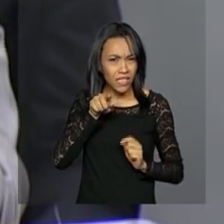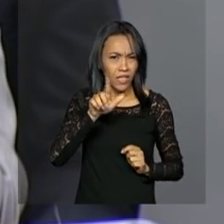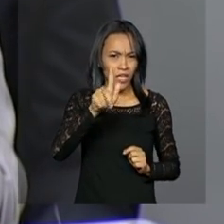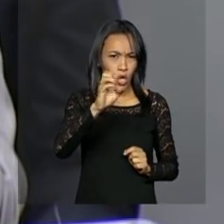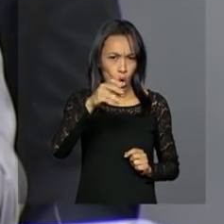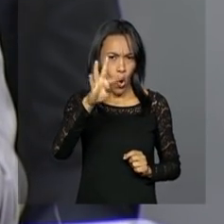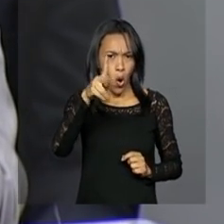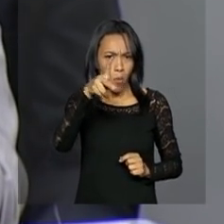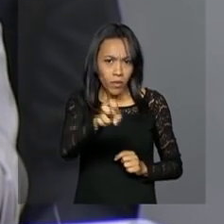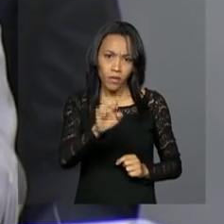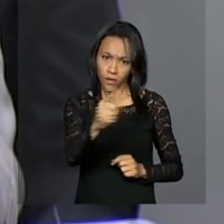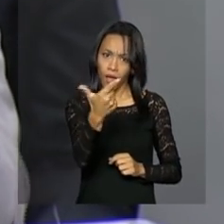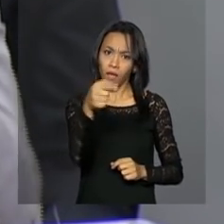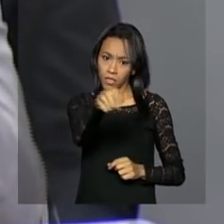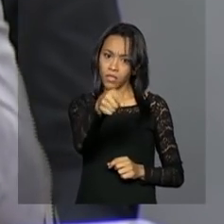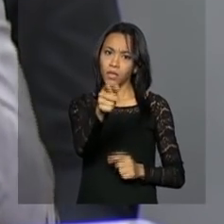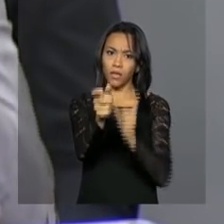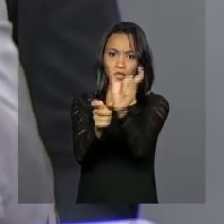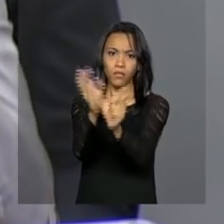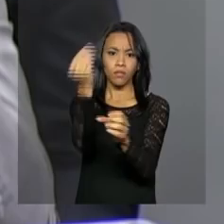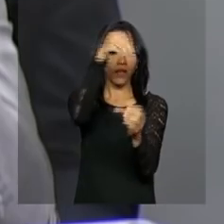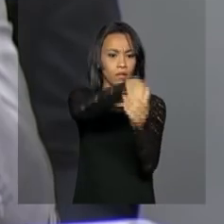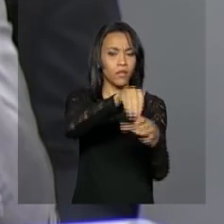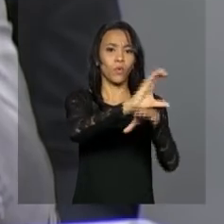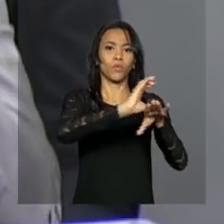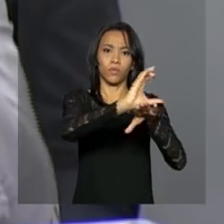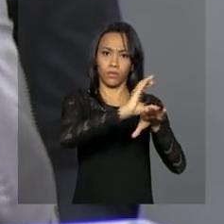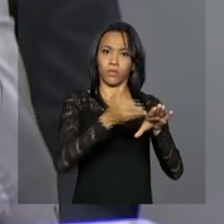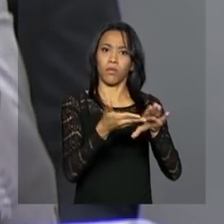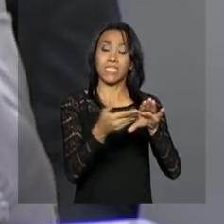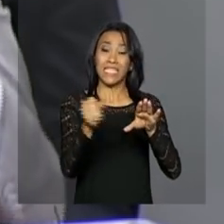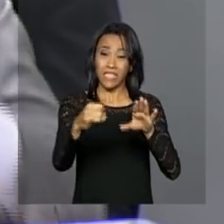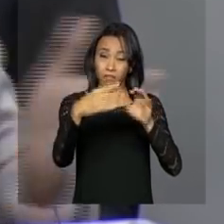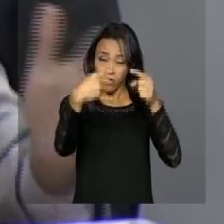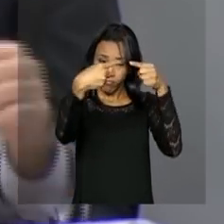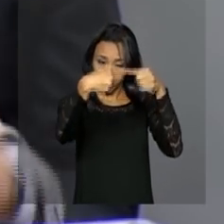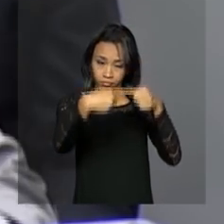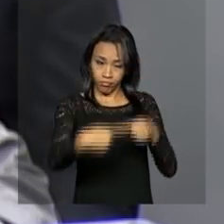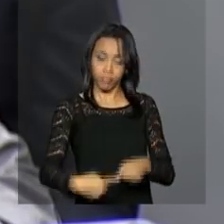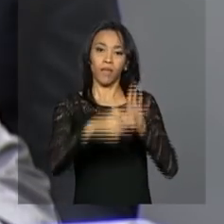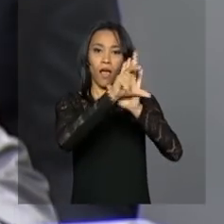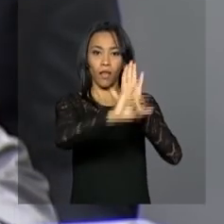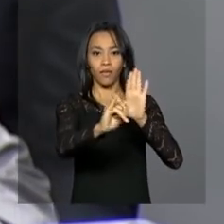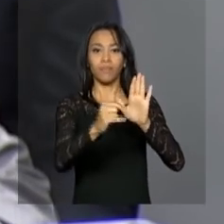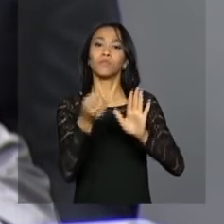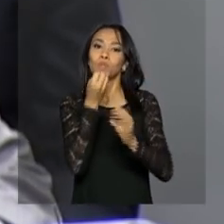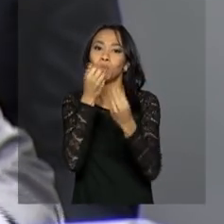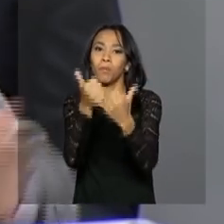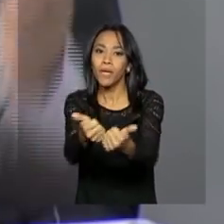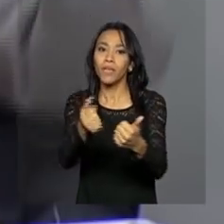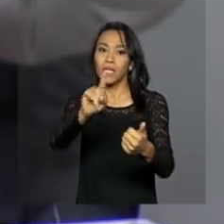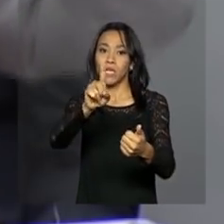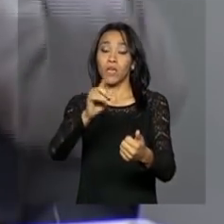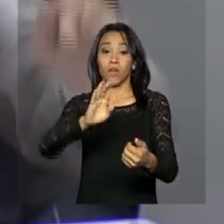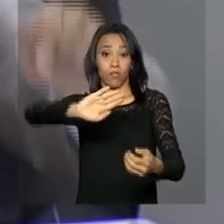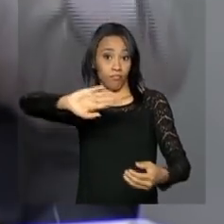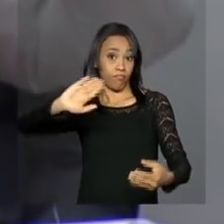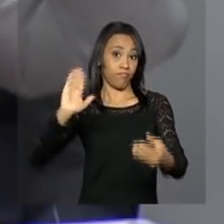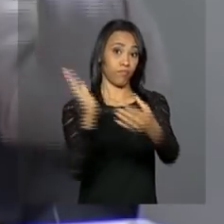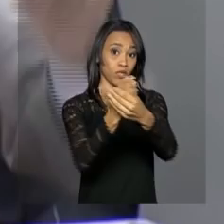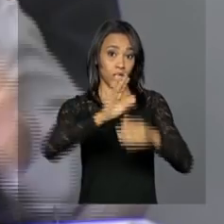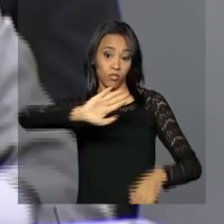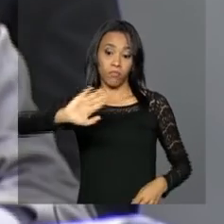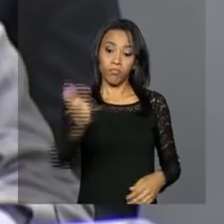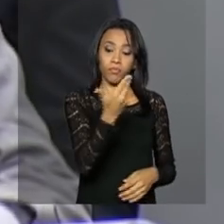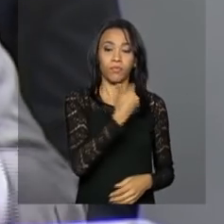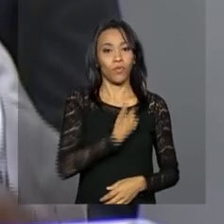na Constituição. E se todos esses pressupostos forem atendidos e a lei for atendida, pois bem, o impeachment não será golpe. Será uma situação extraordinária